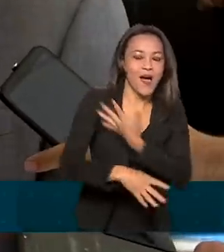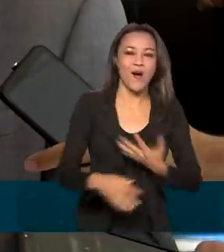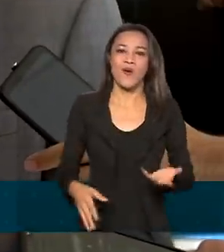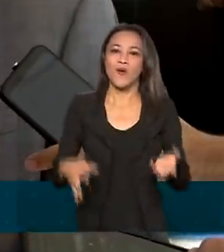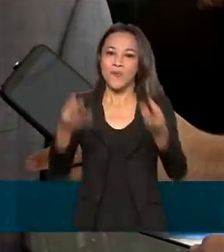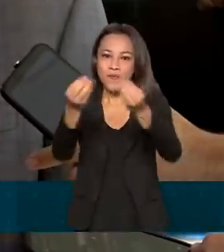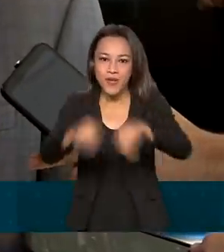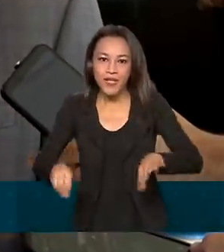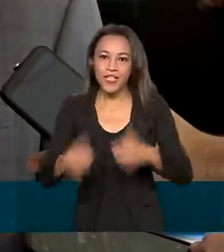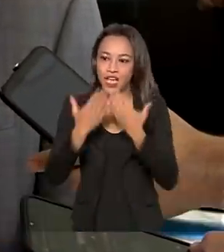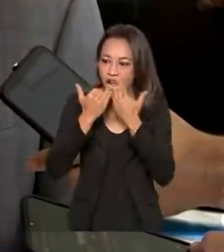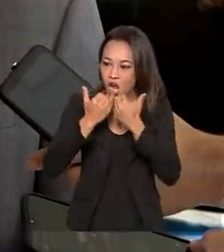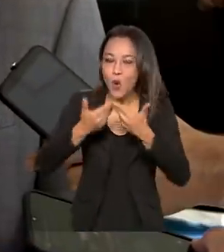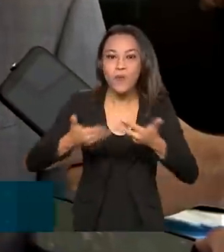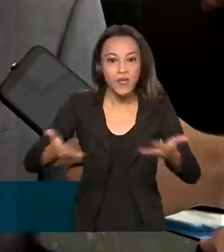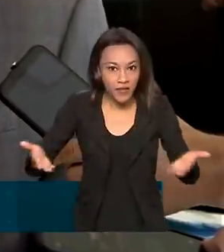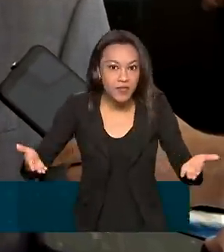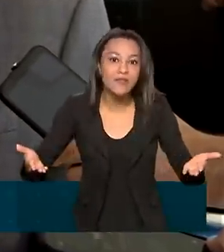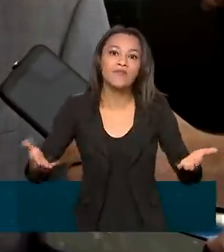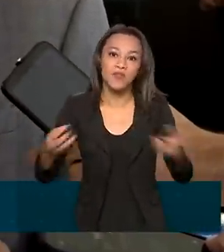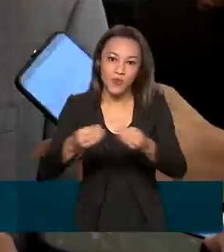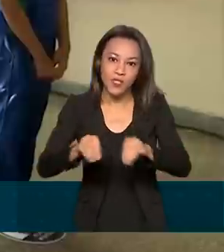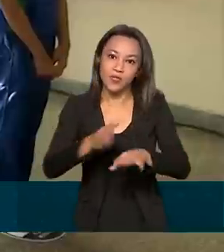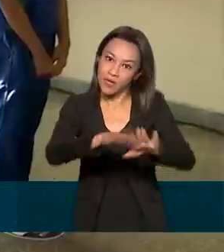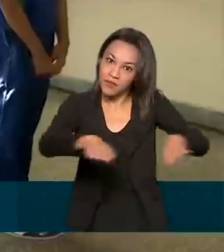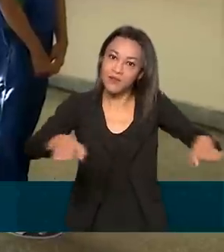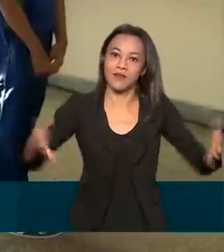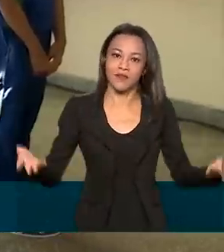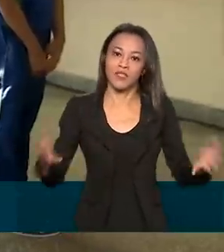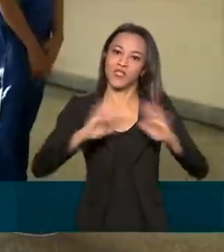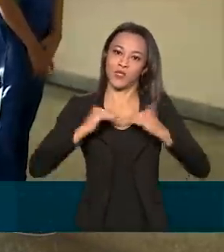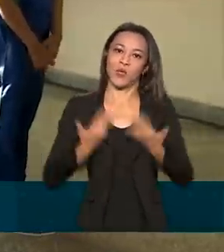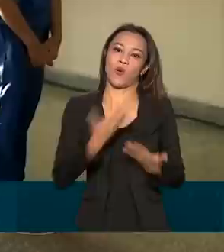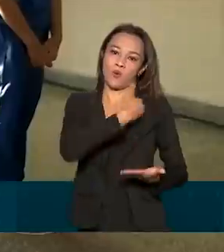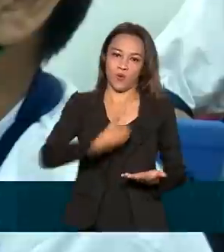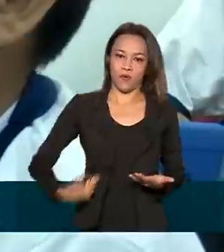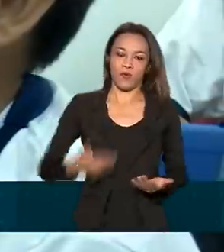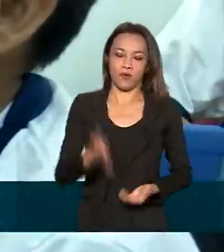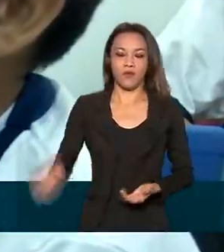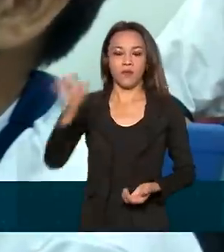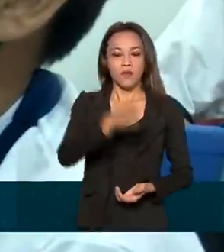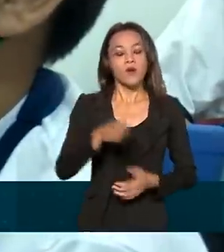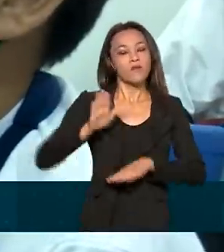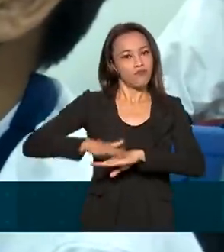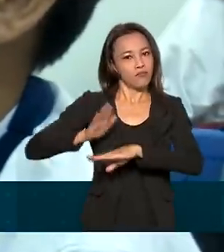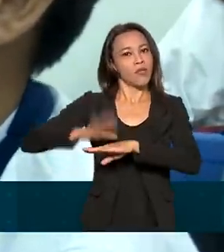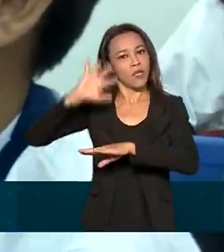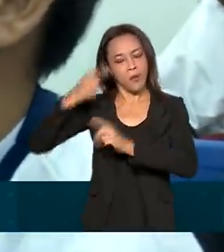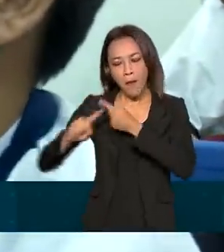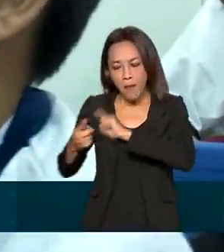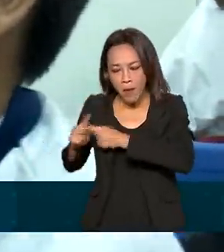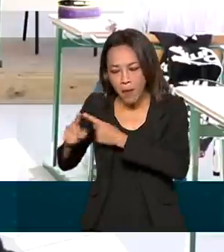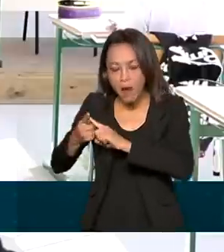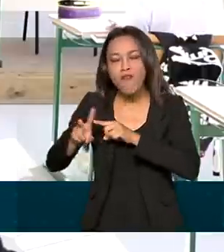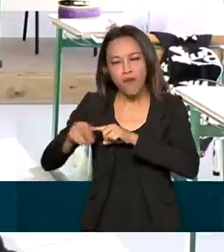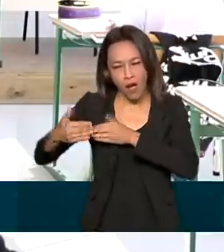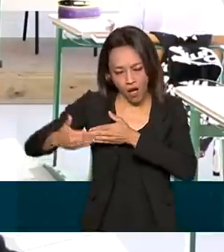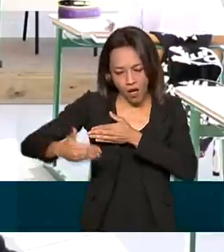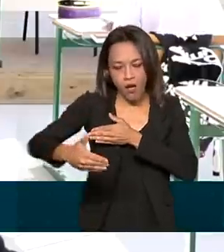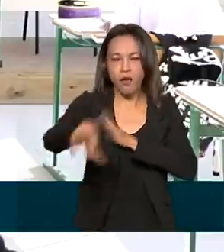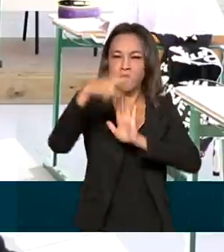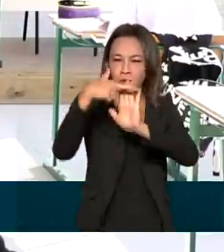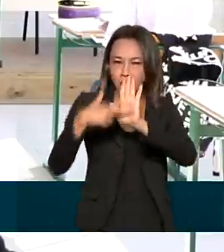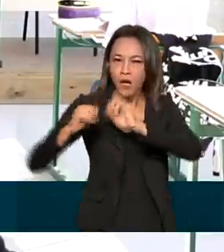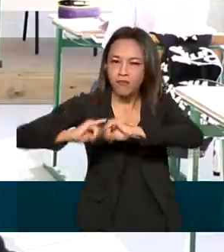nutricional para muitas crianças de escolas públicas. Uma decisão sobre o assunto deve sair por meio de uma portaria